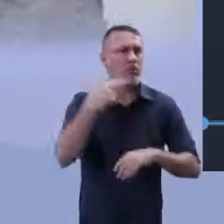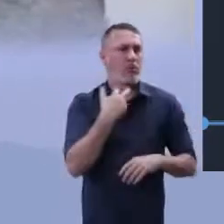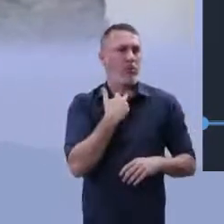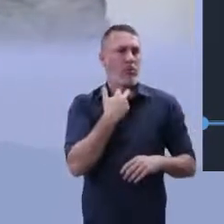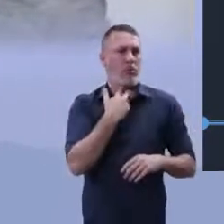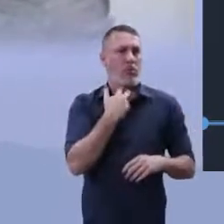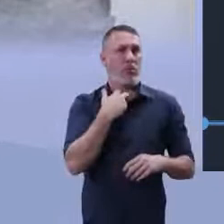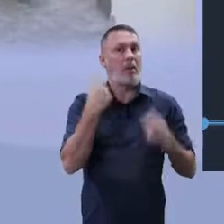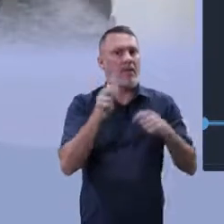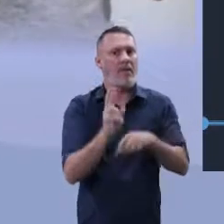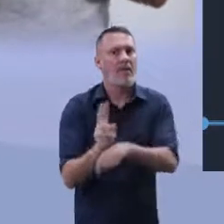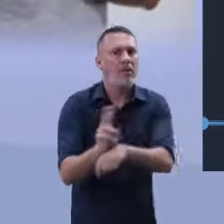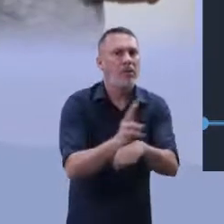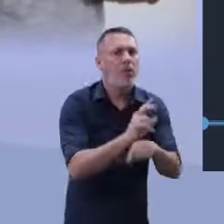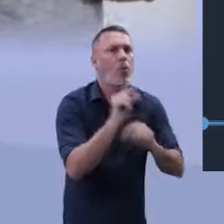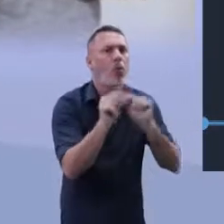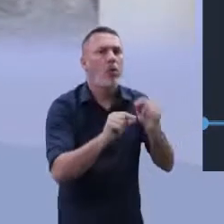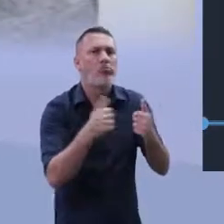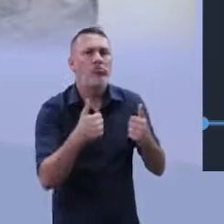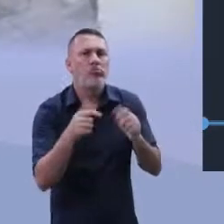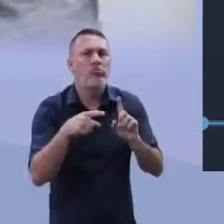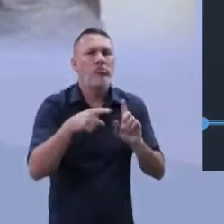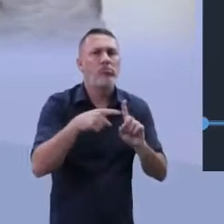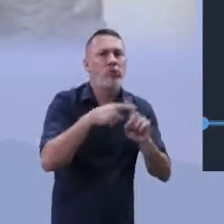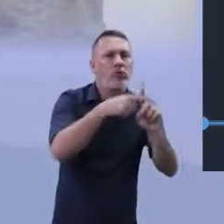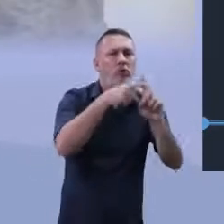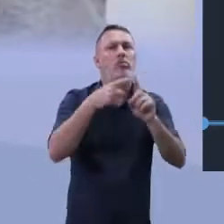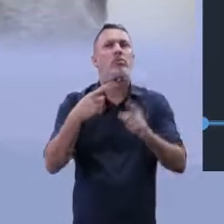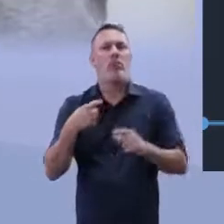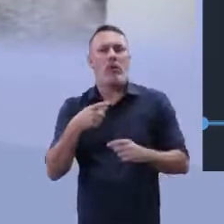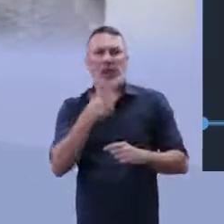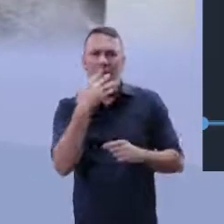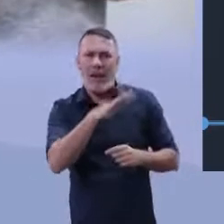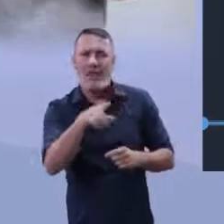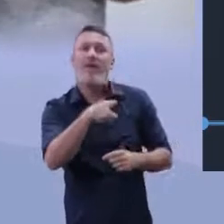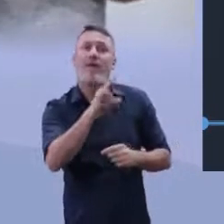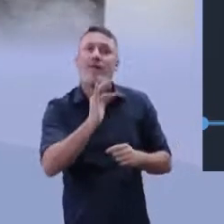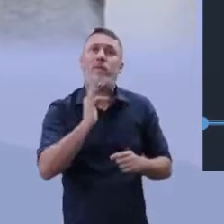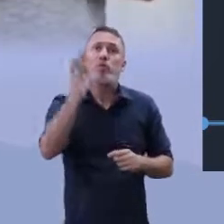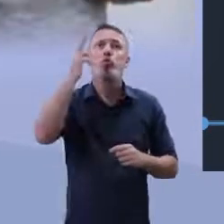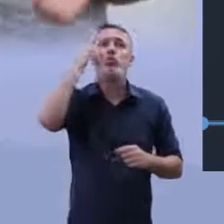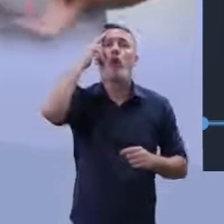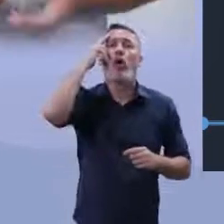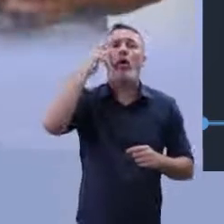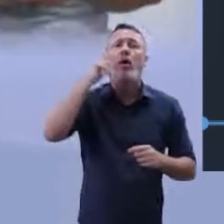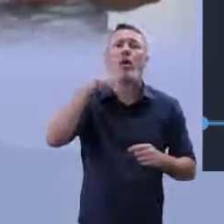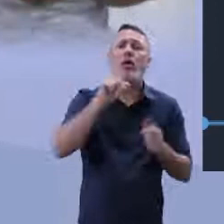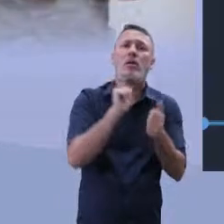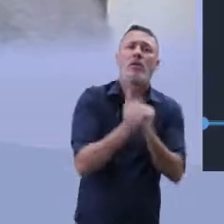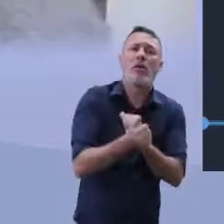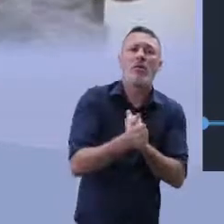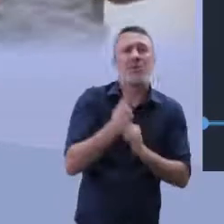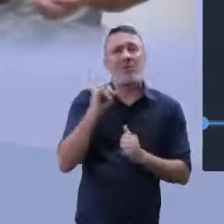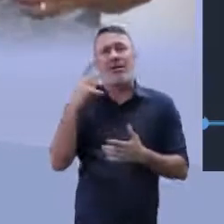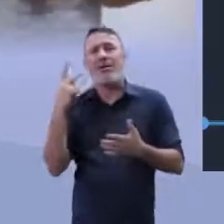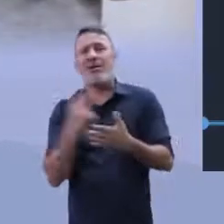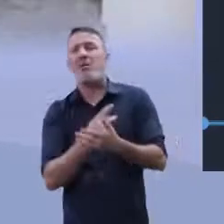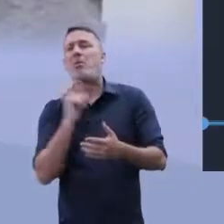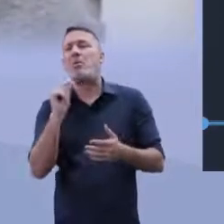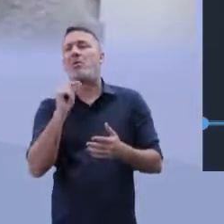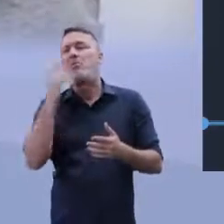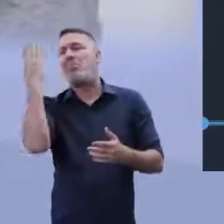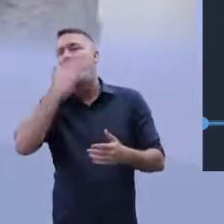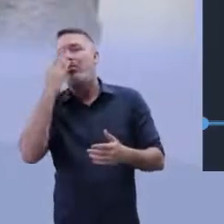Nós precisamos enfatizar a fiscalização. São os sonhos, são meninos que estão sonhando, querendo ser atletas. E, às vezes,